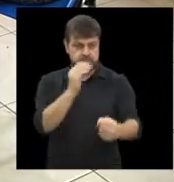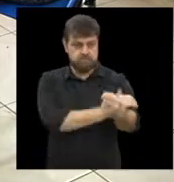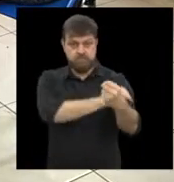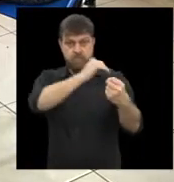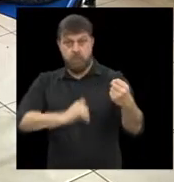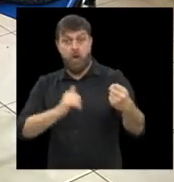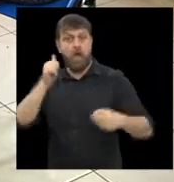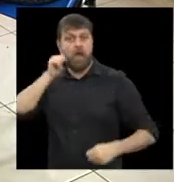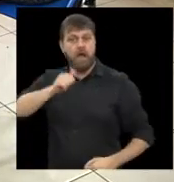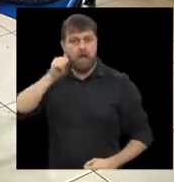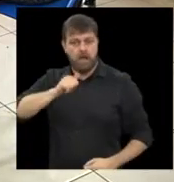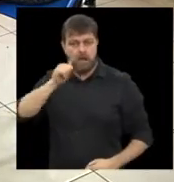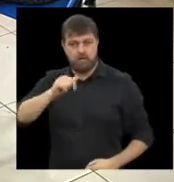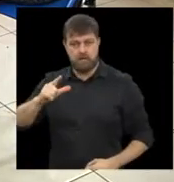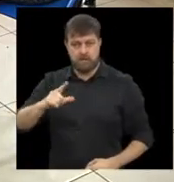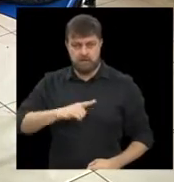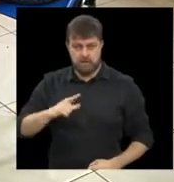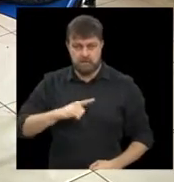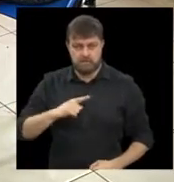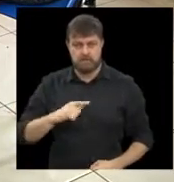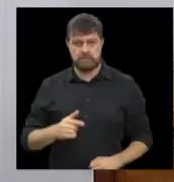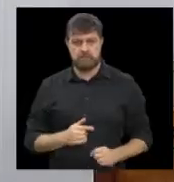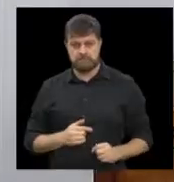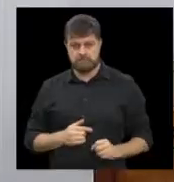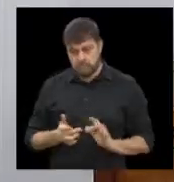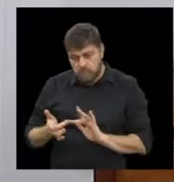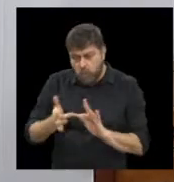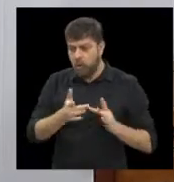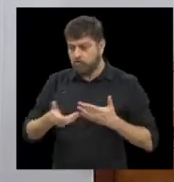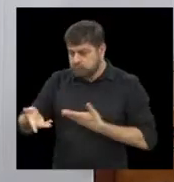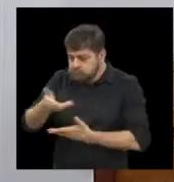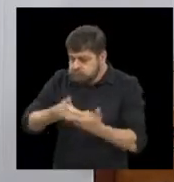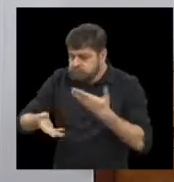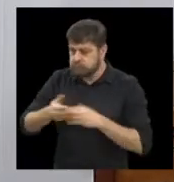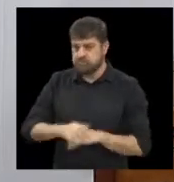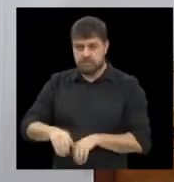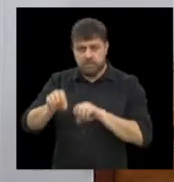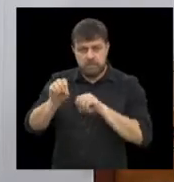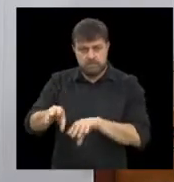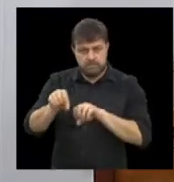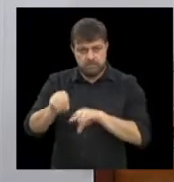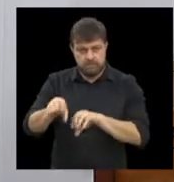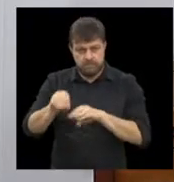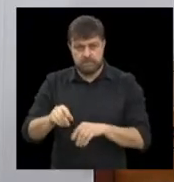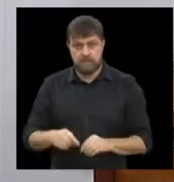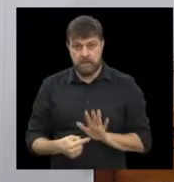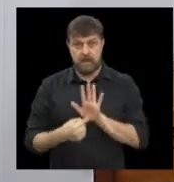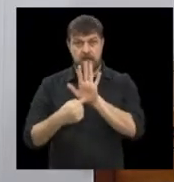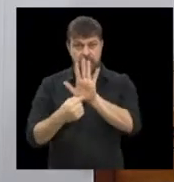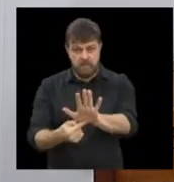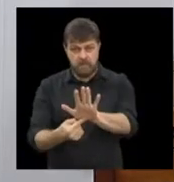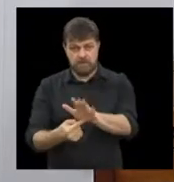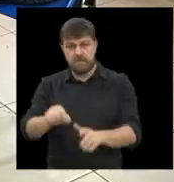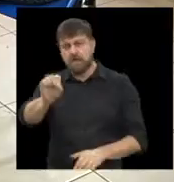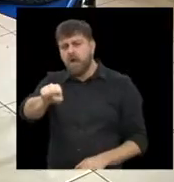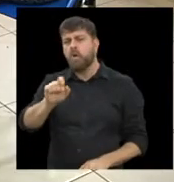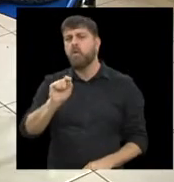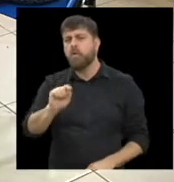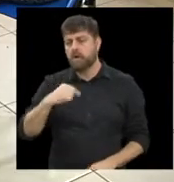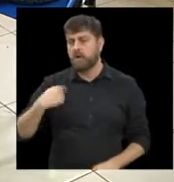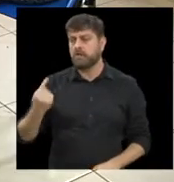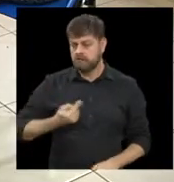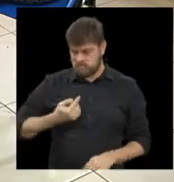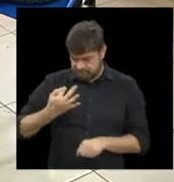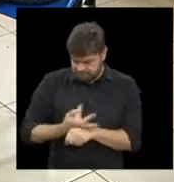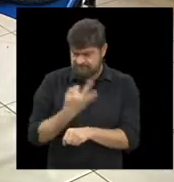feminino, muito tem sido conversado. Pessoal, vocês acham que isso tem sido identificado, então? Sim, e é isso que nós